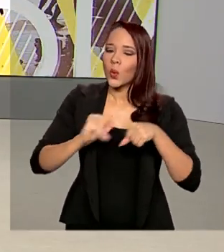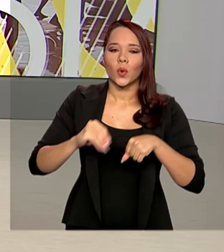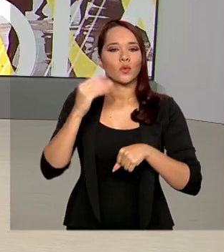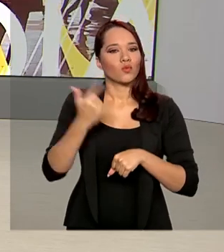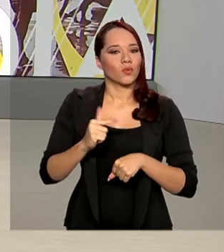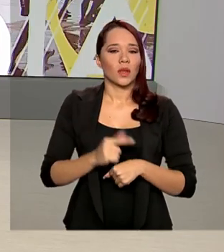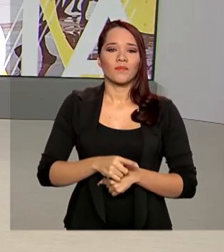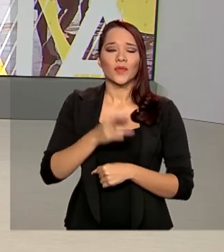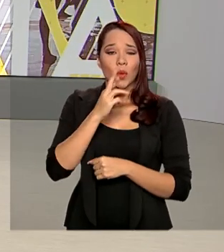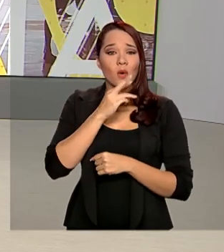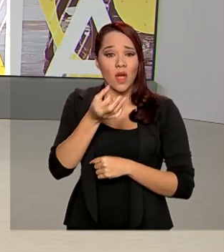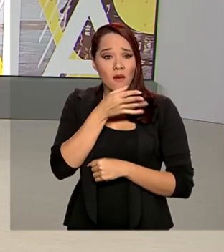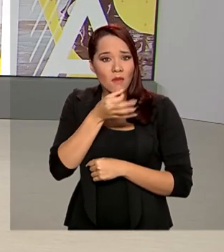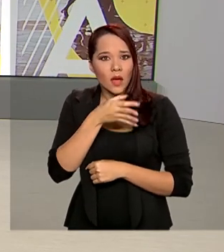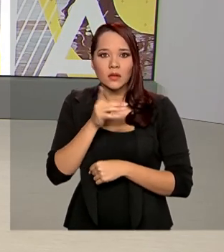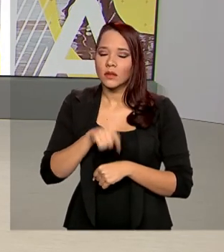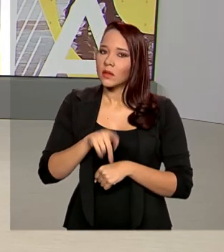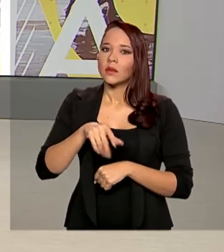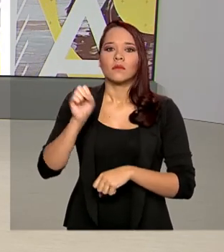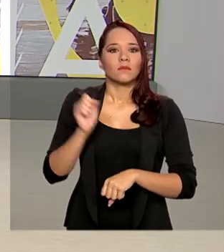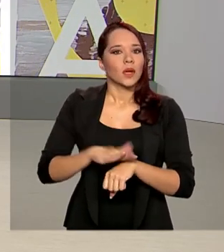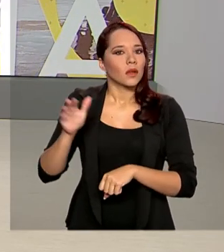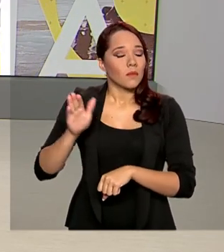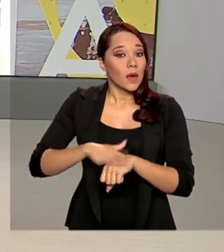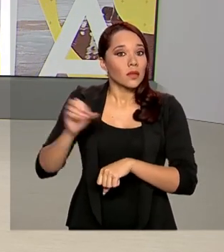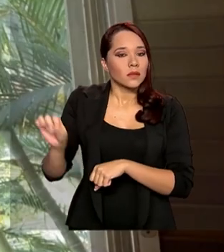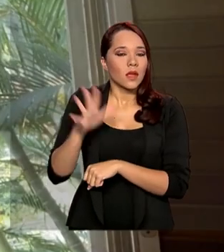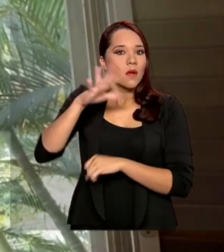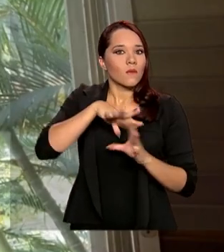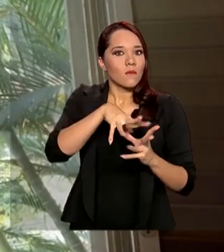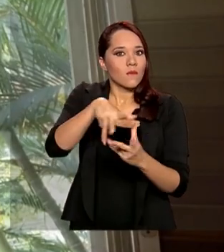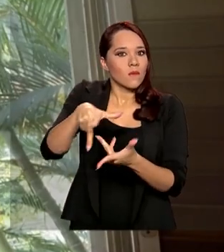e o remédio é considerado o mais caro do mundo.